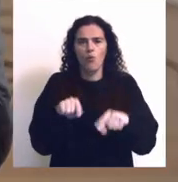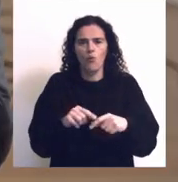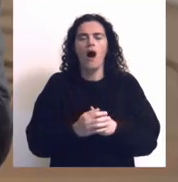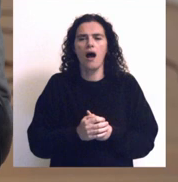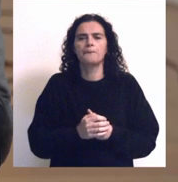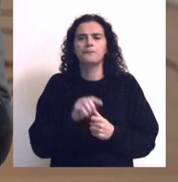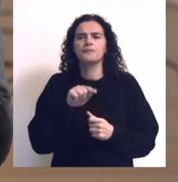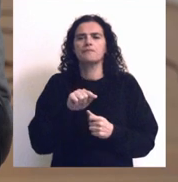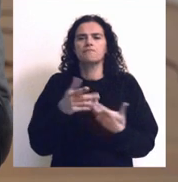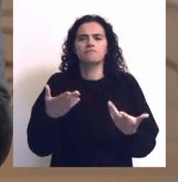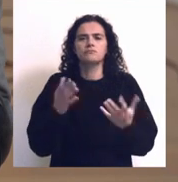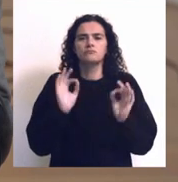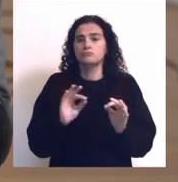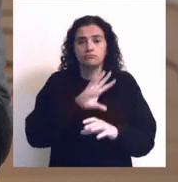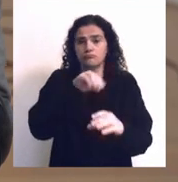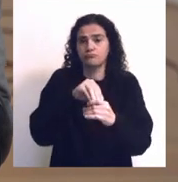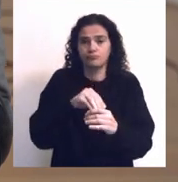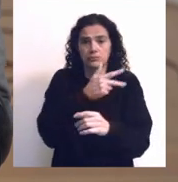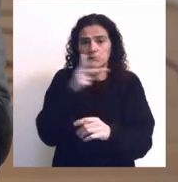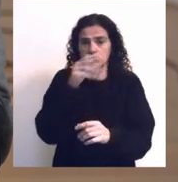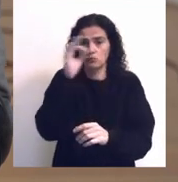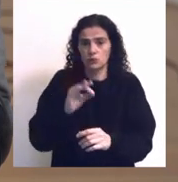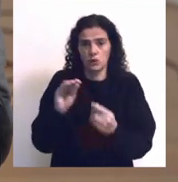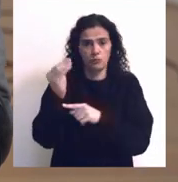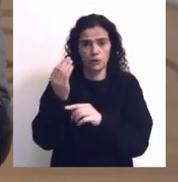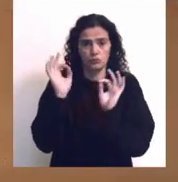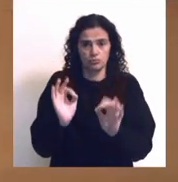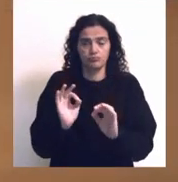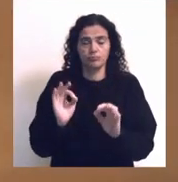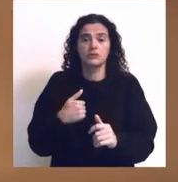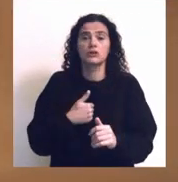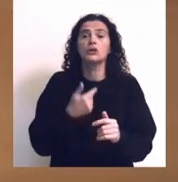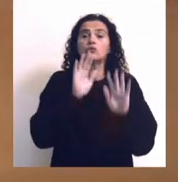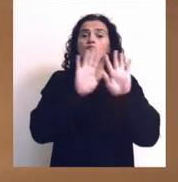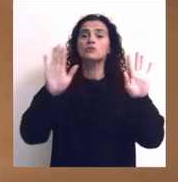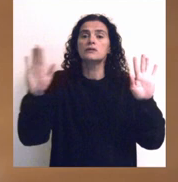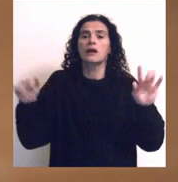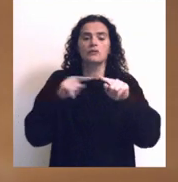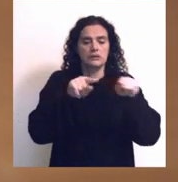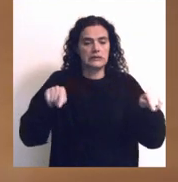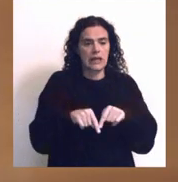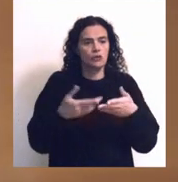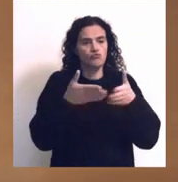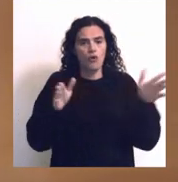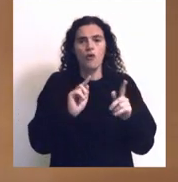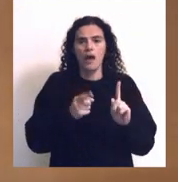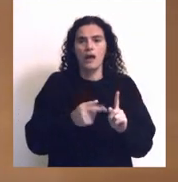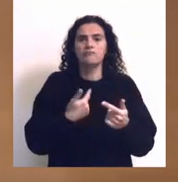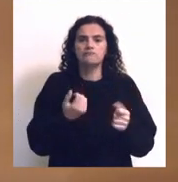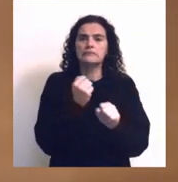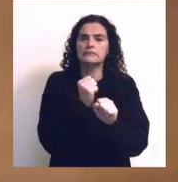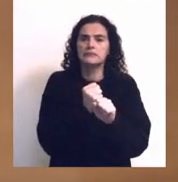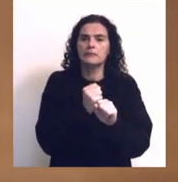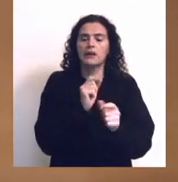passa a ficar completamente incluso nos objetos. A exposição nas salas abre precisamente com uma